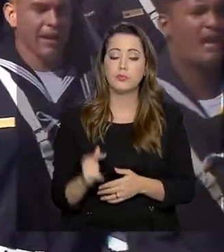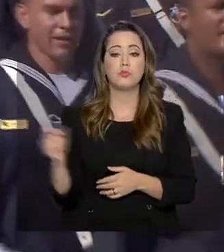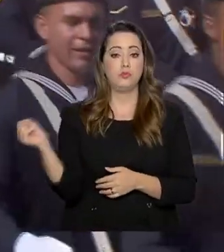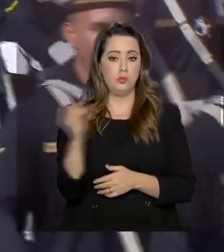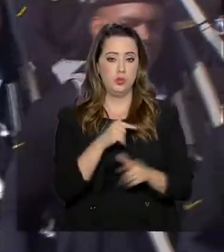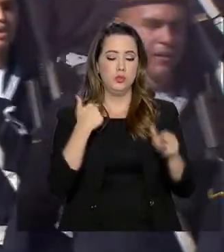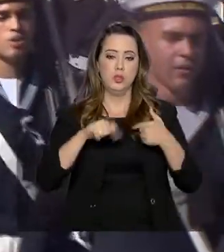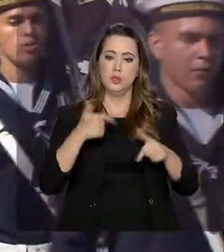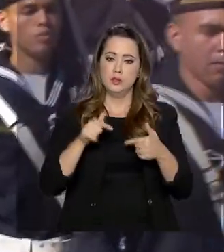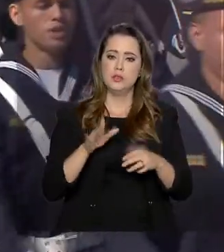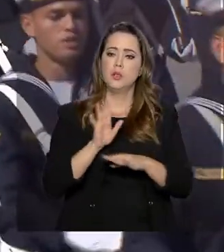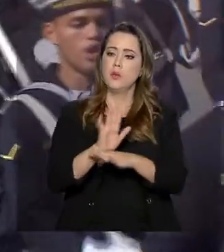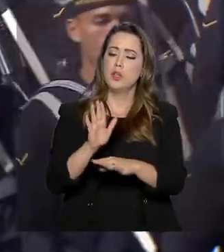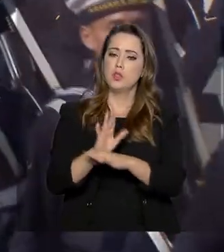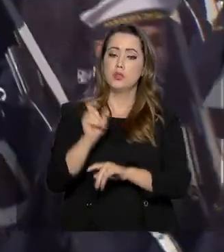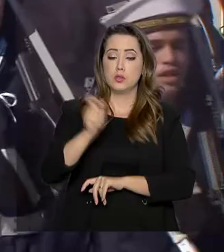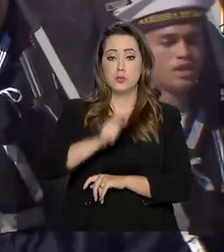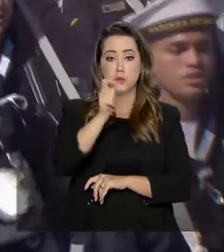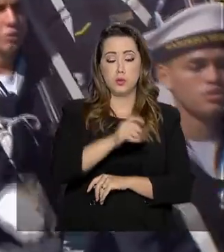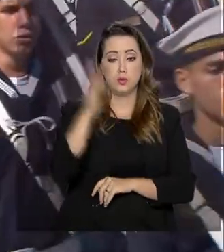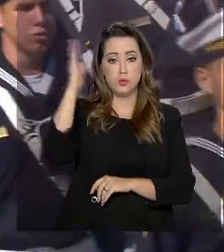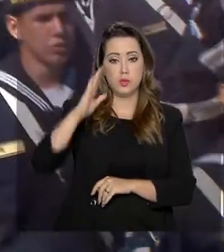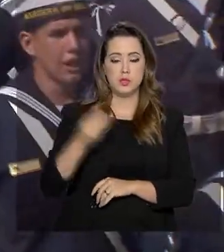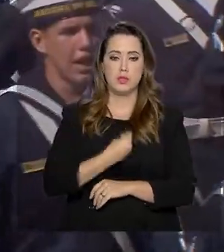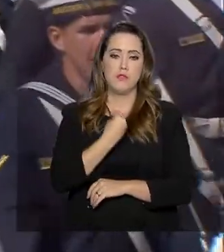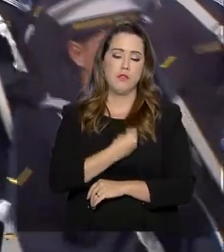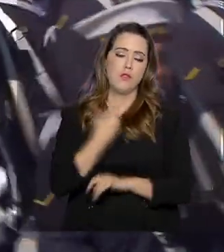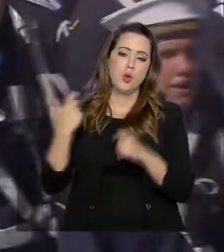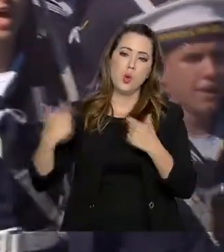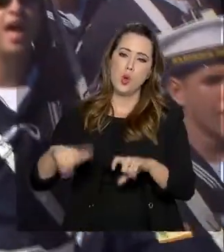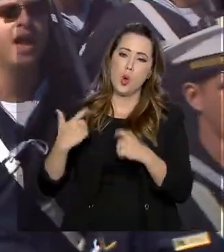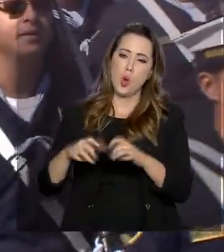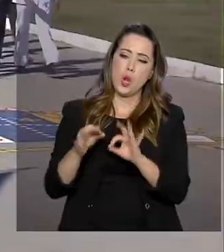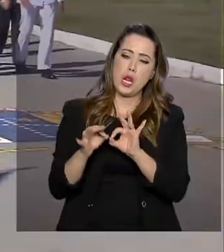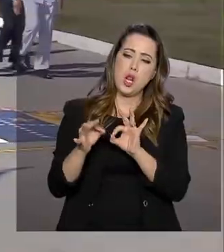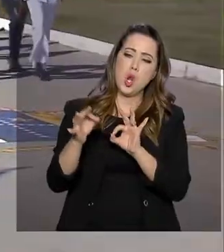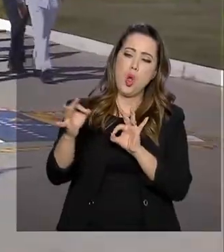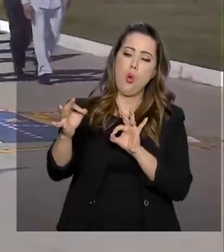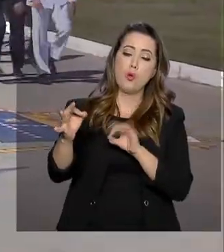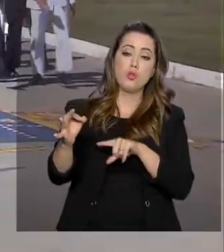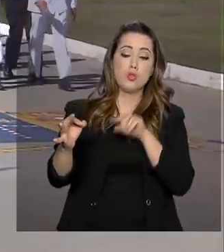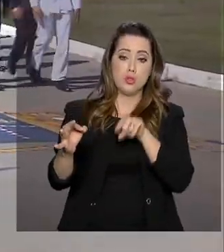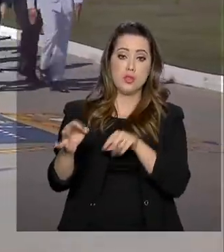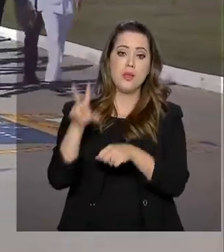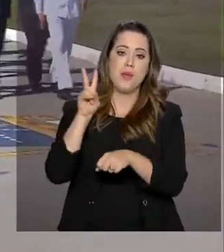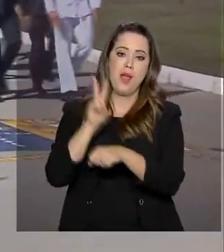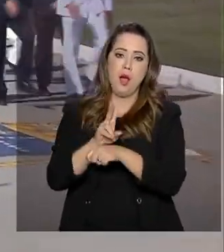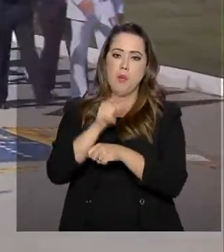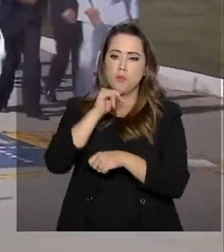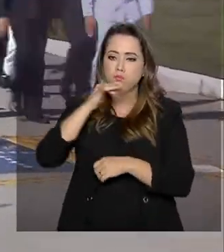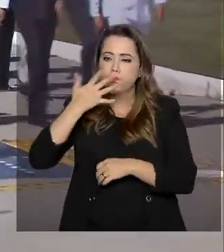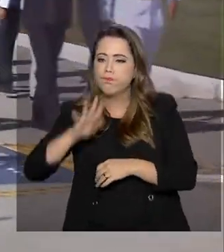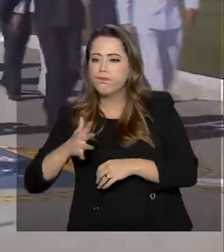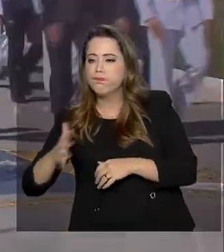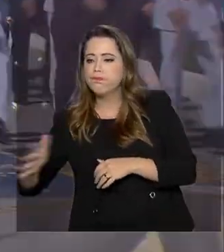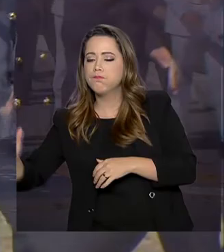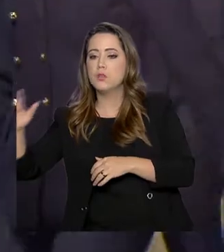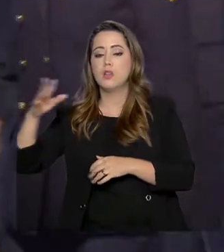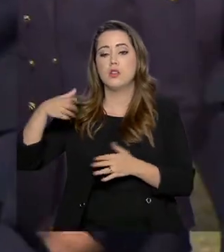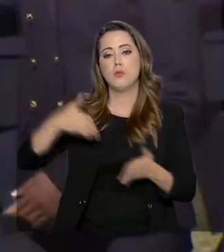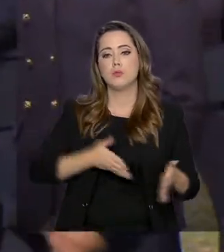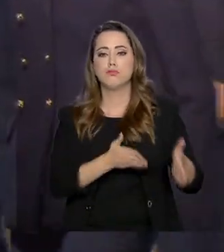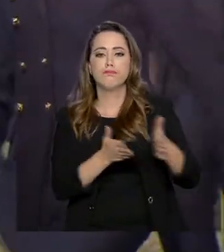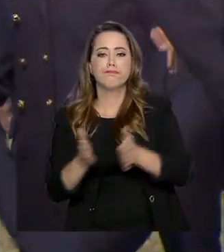funções estão o auxílio aos brasileiros, que vivem nas regiões mais remotas, e a proteção do mar e dos rios do Brasil.